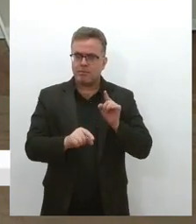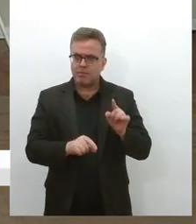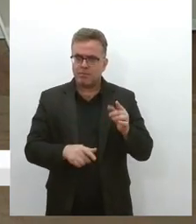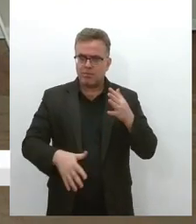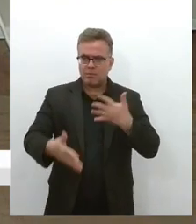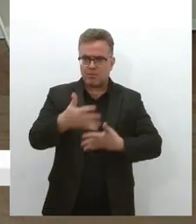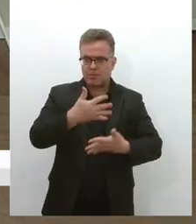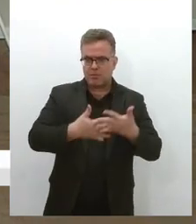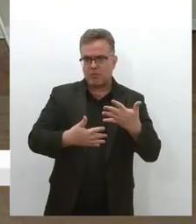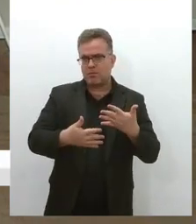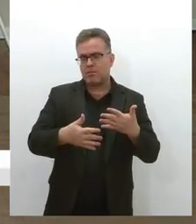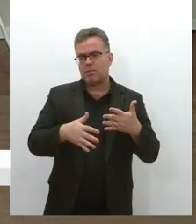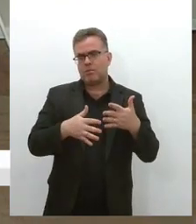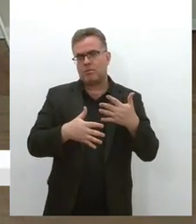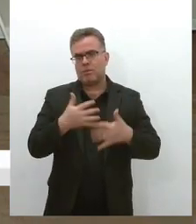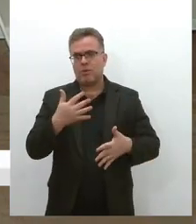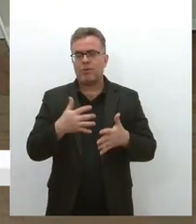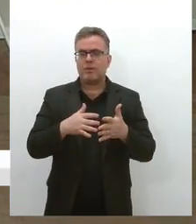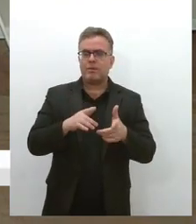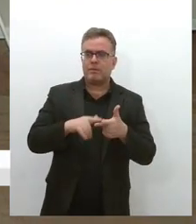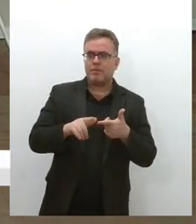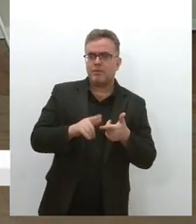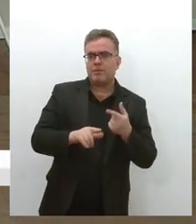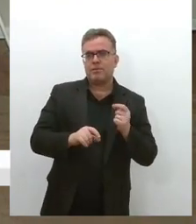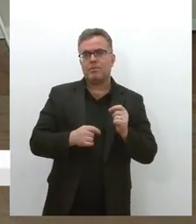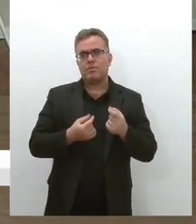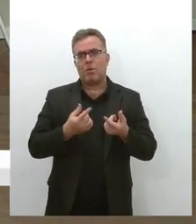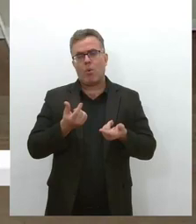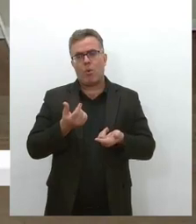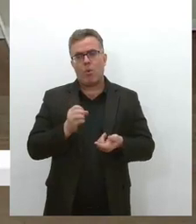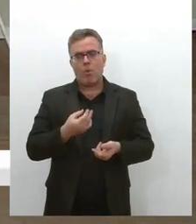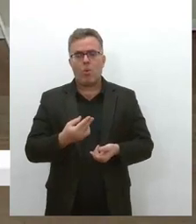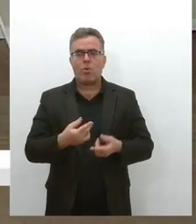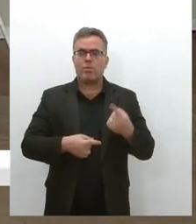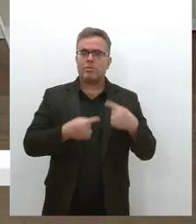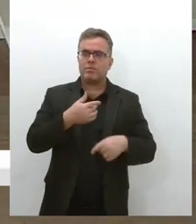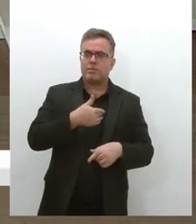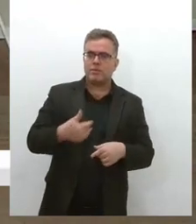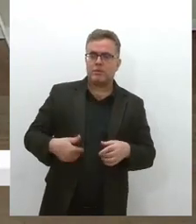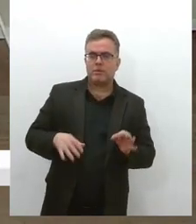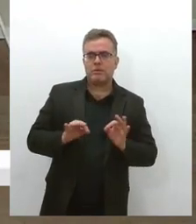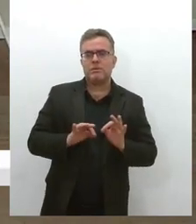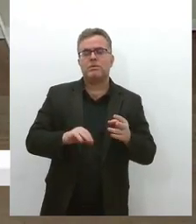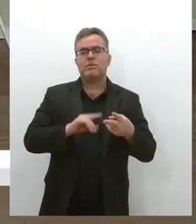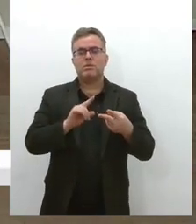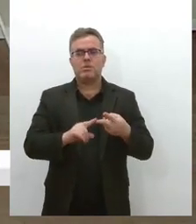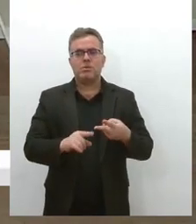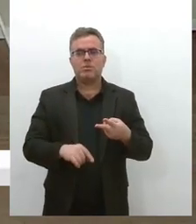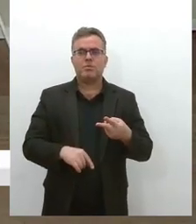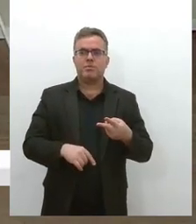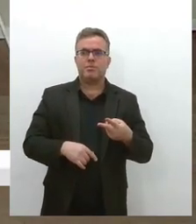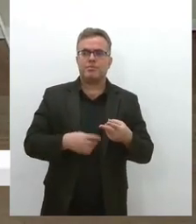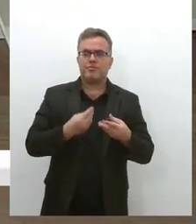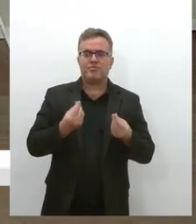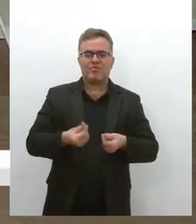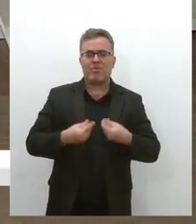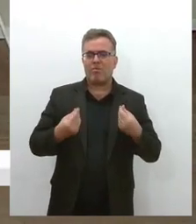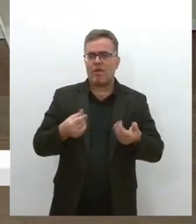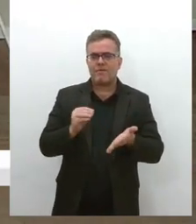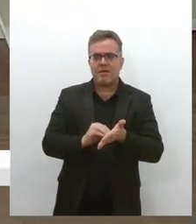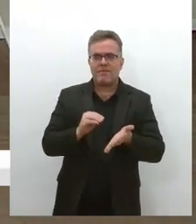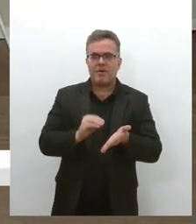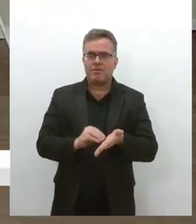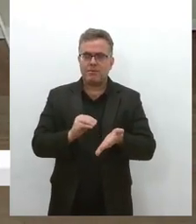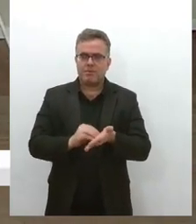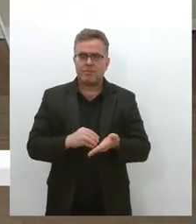ou em defasagem, né, de recursos, de políticas públicas, né, e nos postos